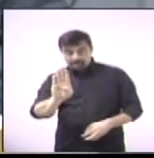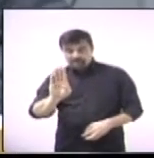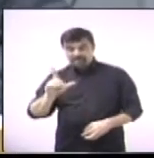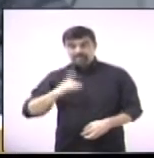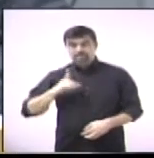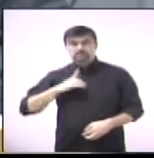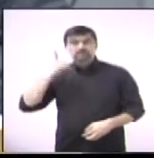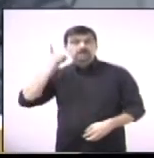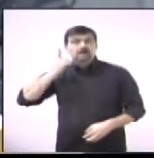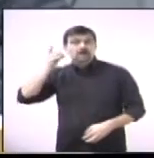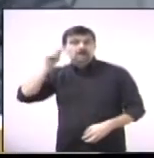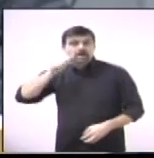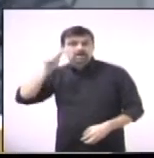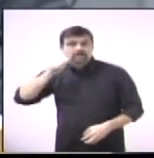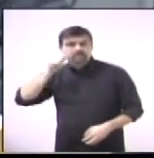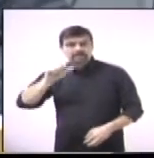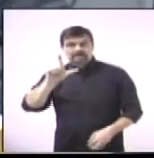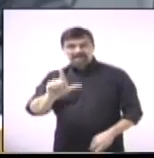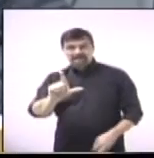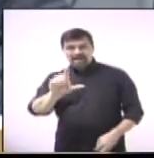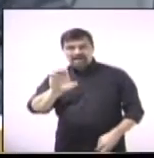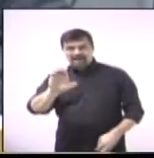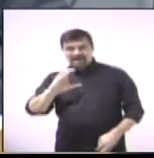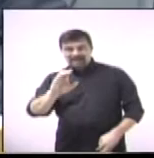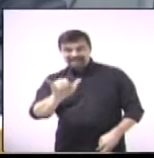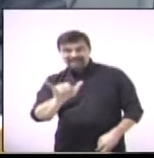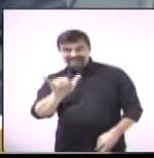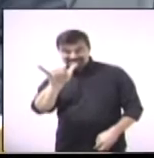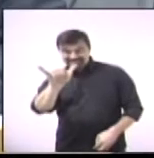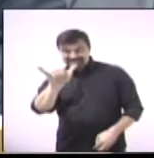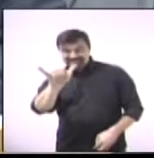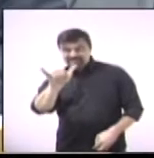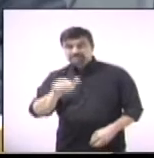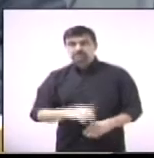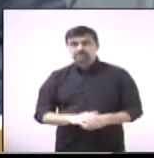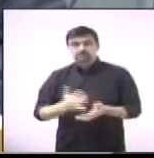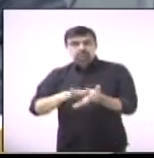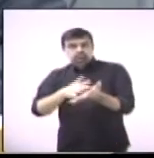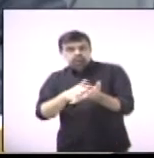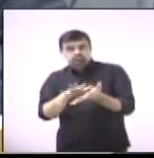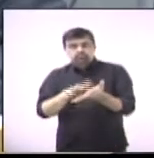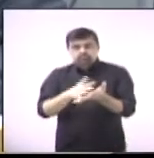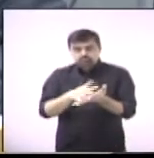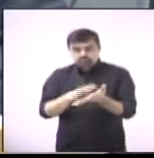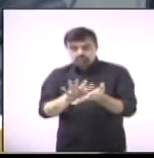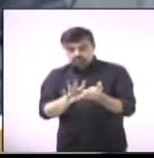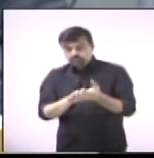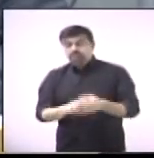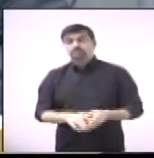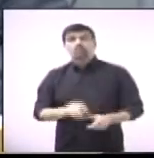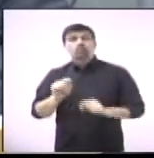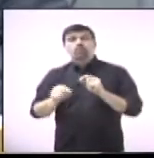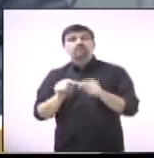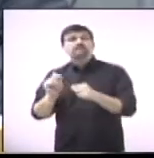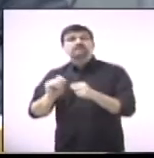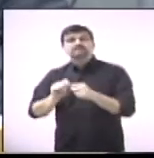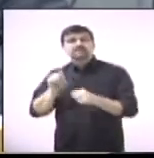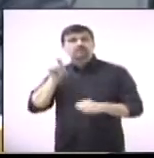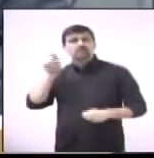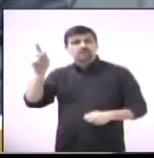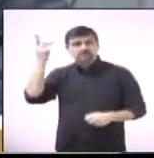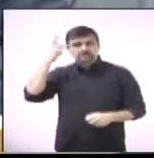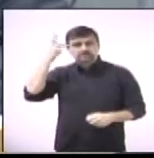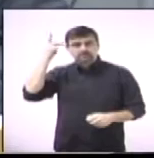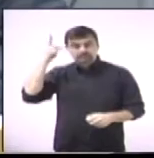deputada Leci Brandão. Creio que o vereador Danilo também fale sobre esse assunto. Mas a Leci